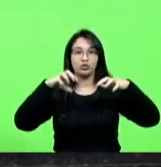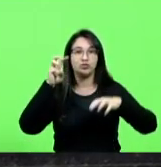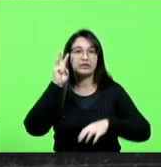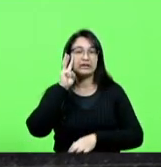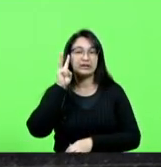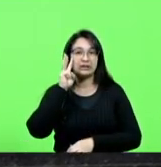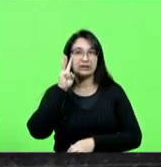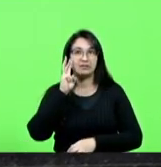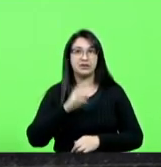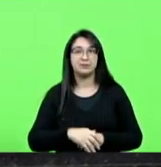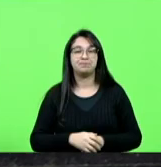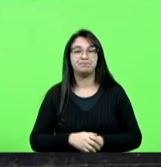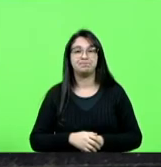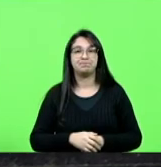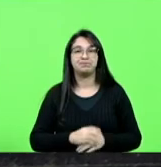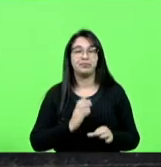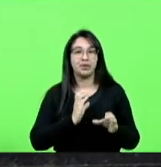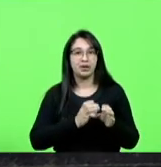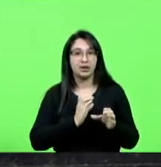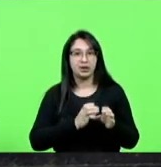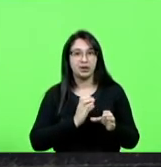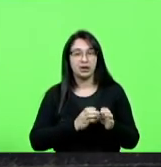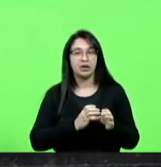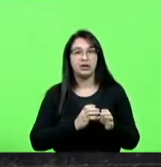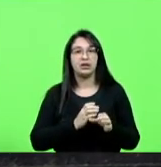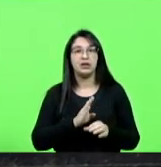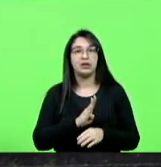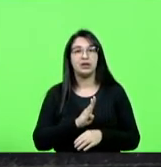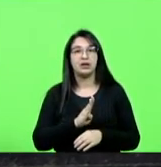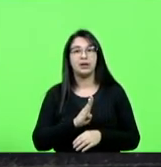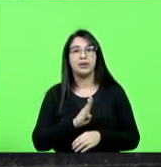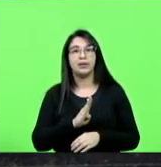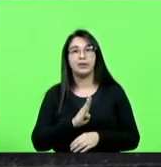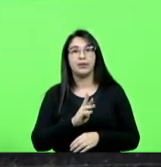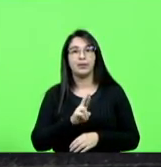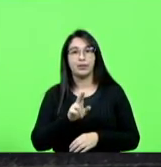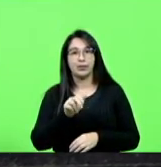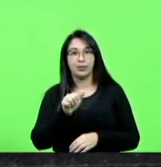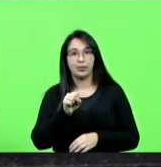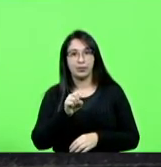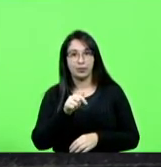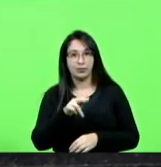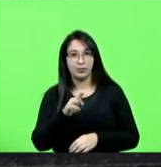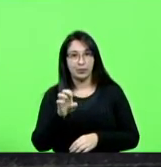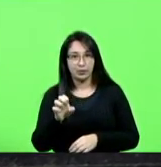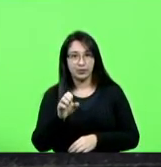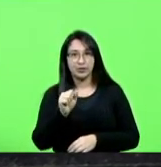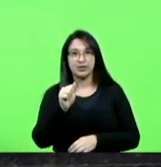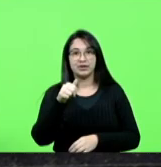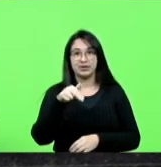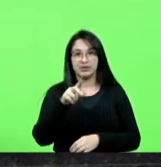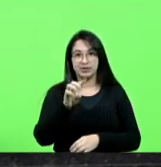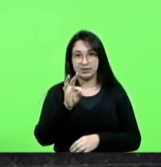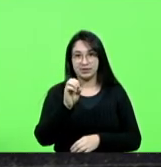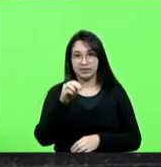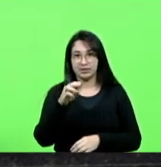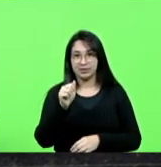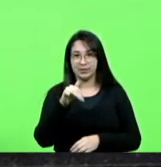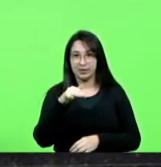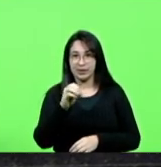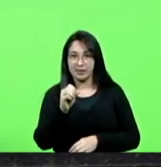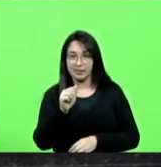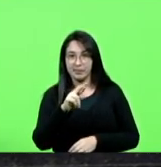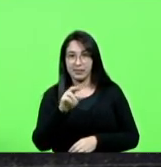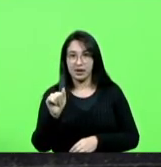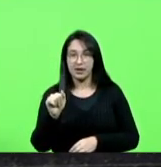Canelinha Brusque Gravatal Laguna Imaruí Santo Amaro da Imperatriz Armazém